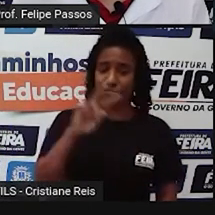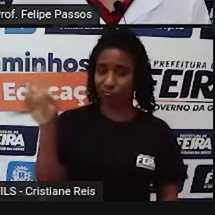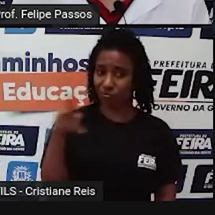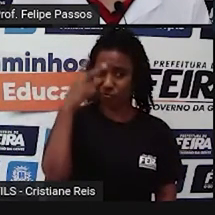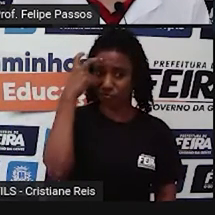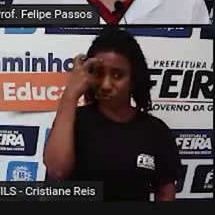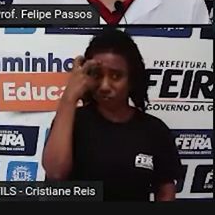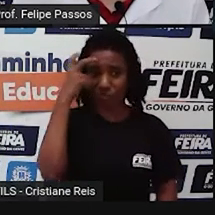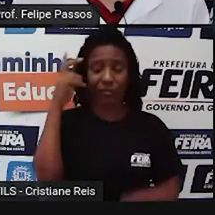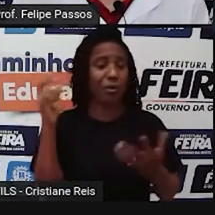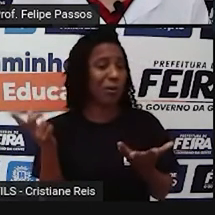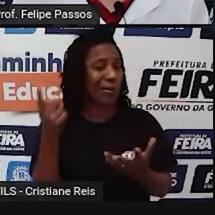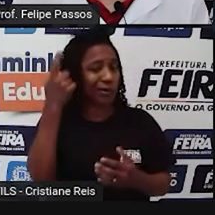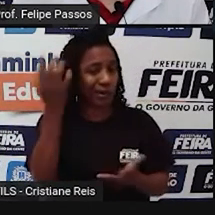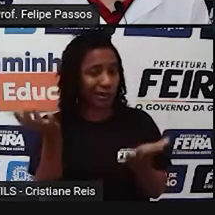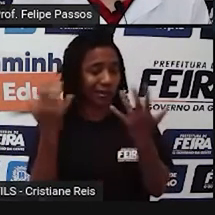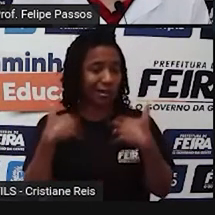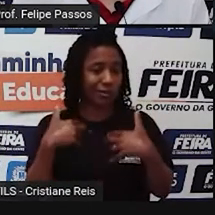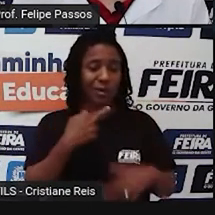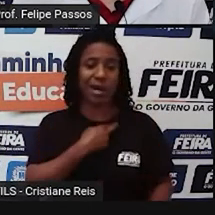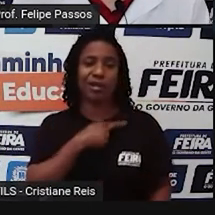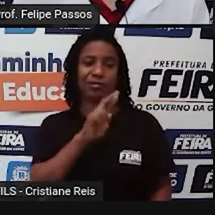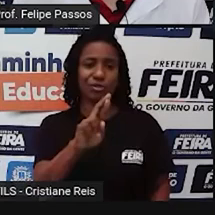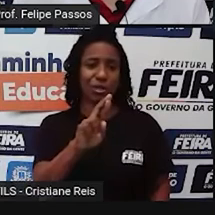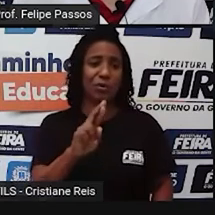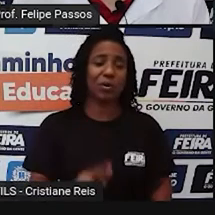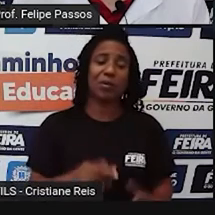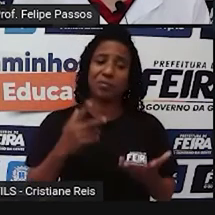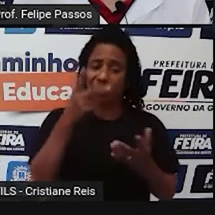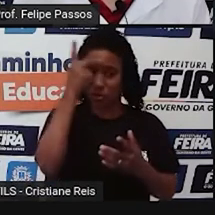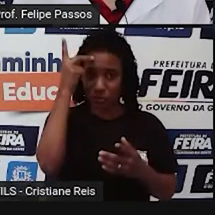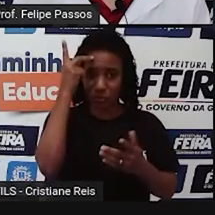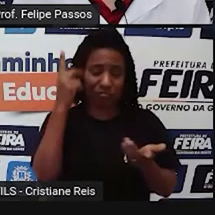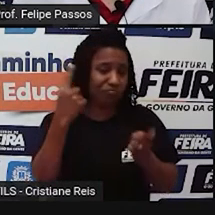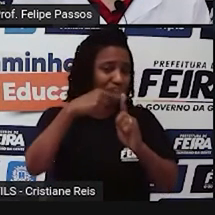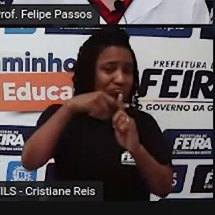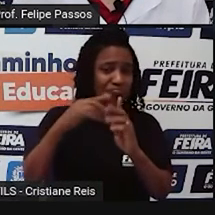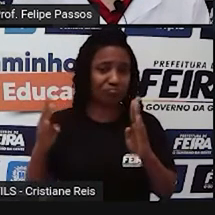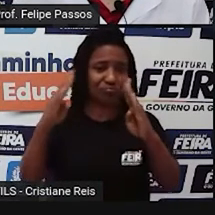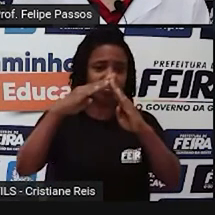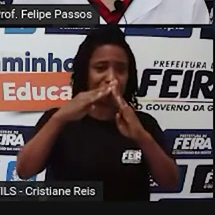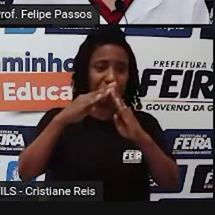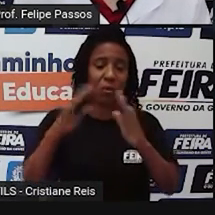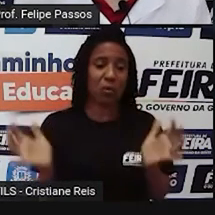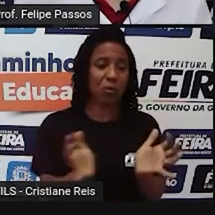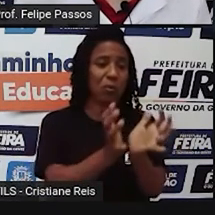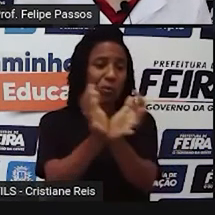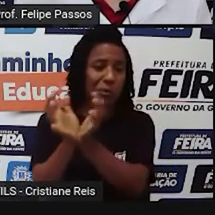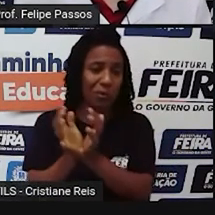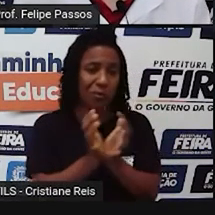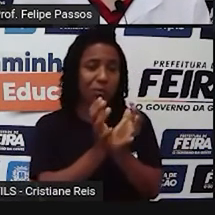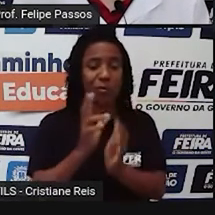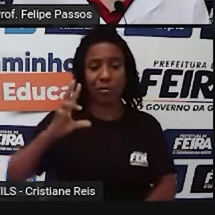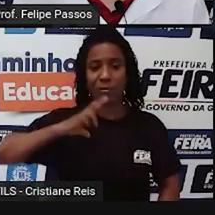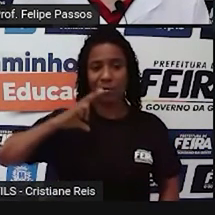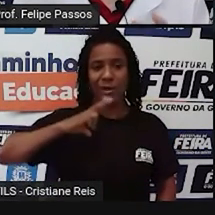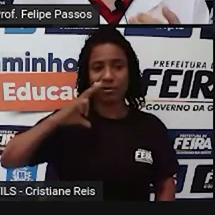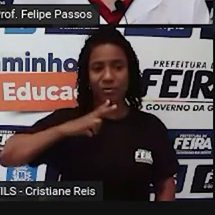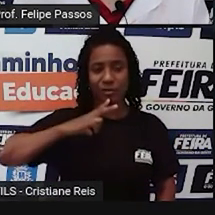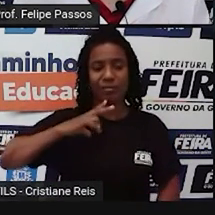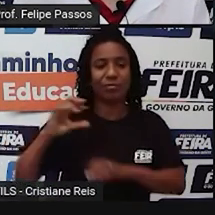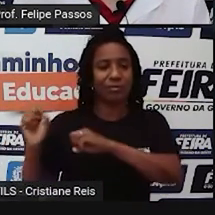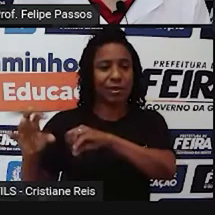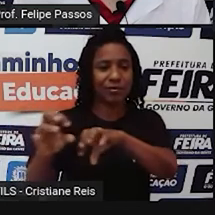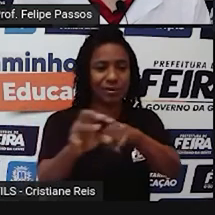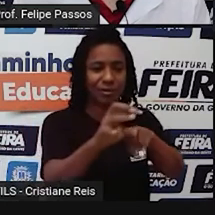manifestar religião ou convicção sozinho ou em comum, tanto em público como em privado, pelo ensino,